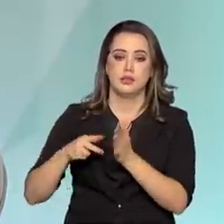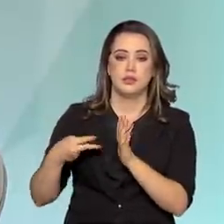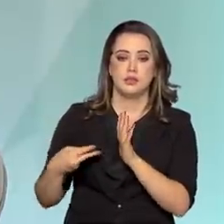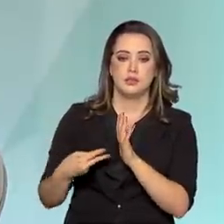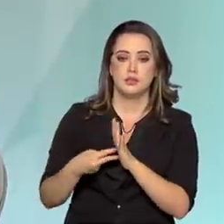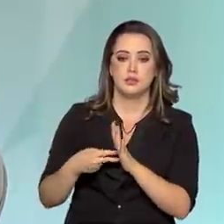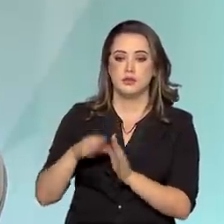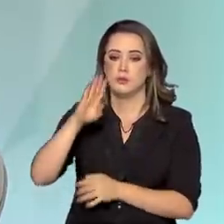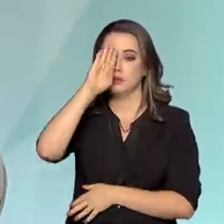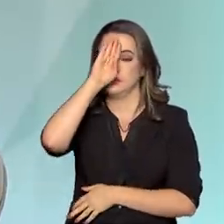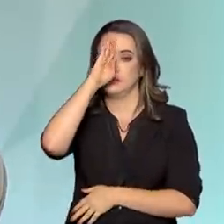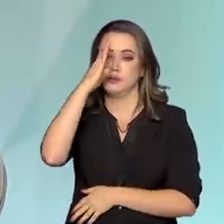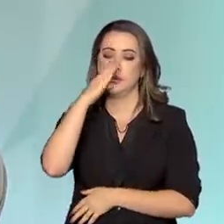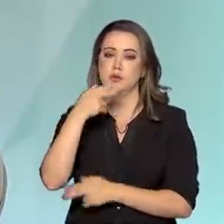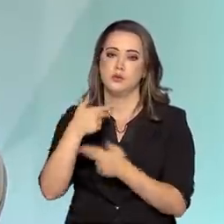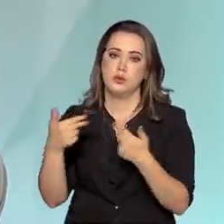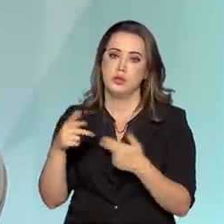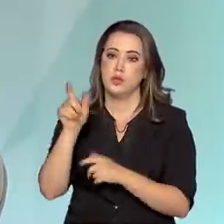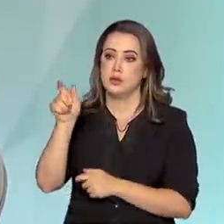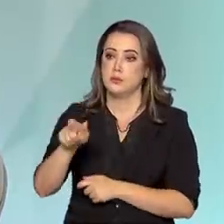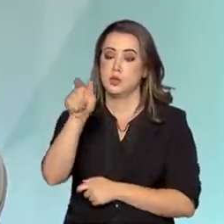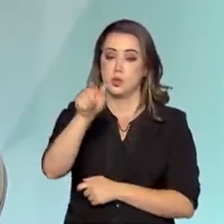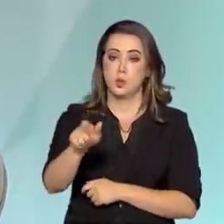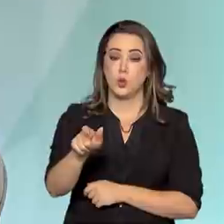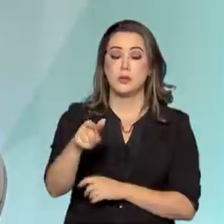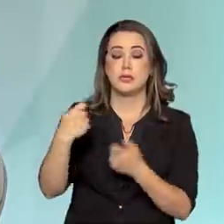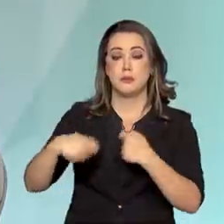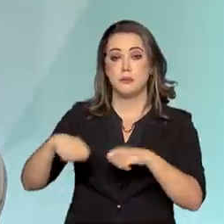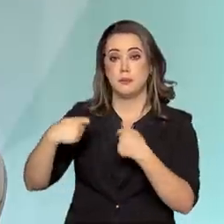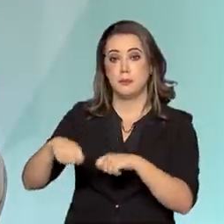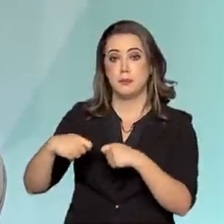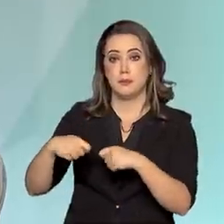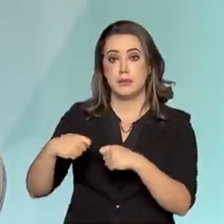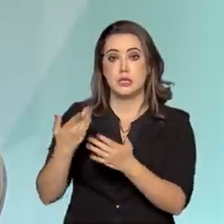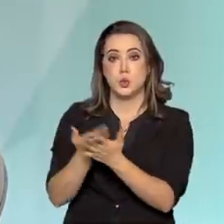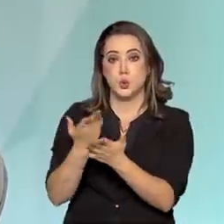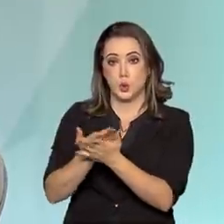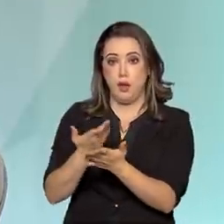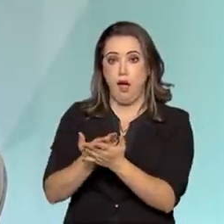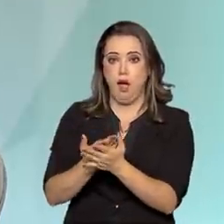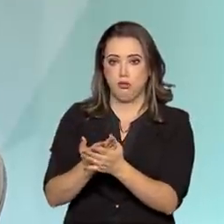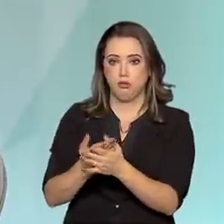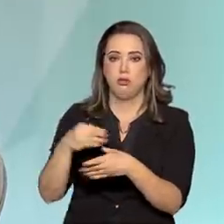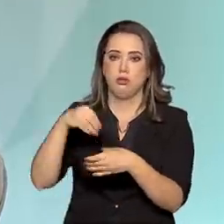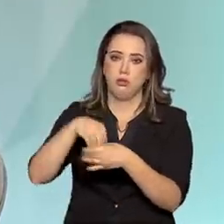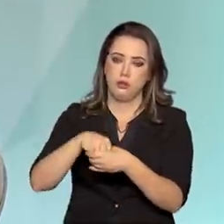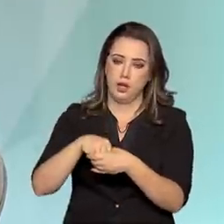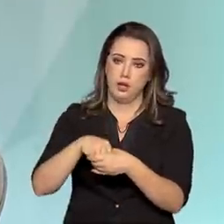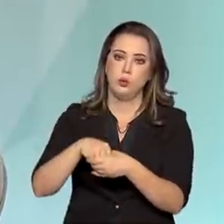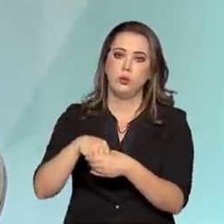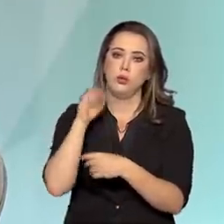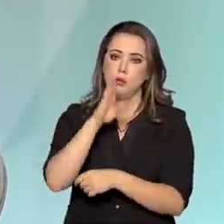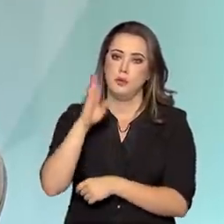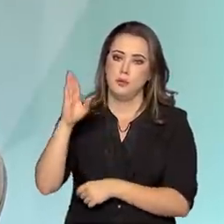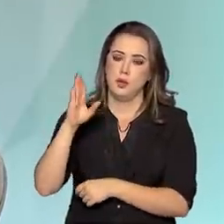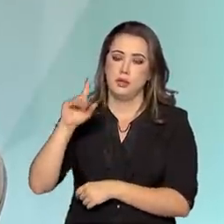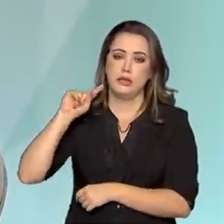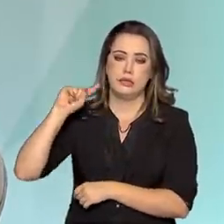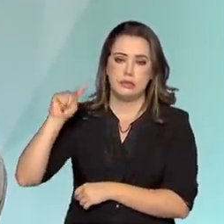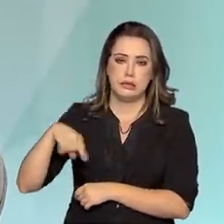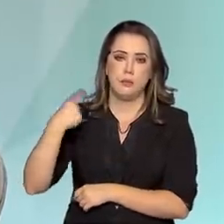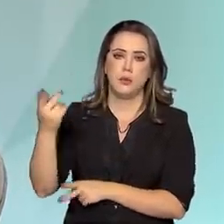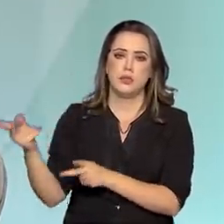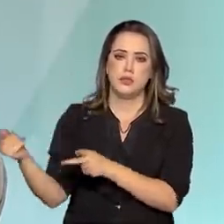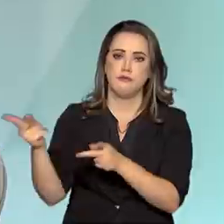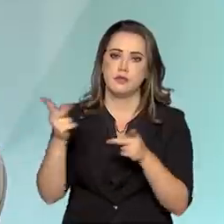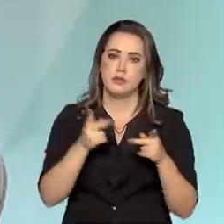justamente a priorizar princípios pesquisadores que precisam de itens que não estão disponibilizados na internet e, posteriormente, as